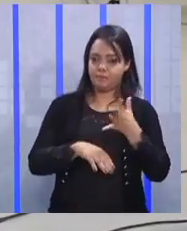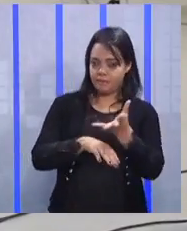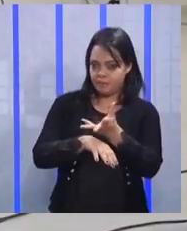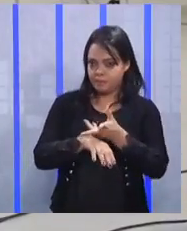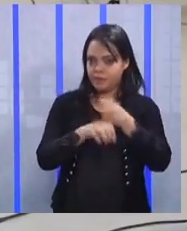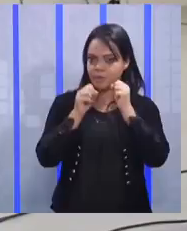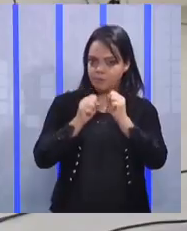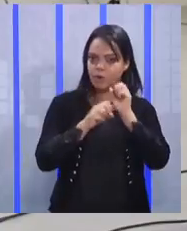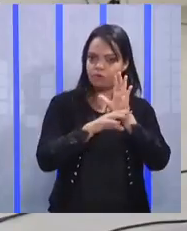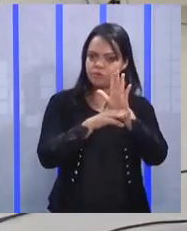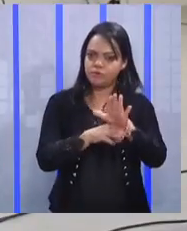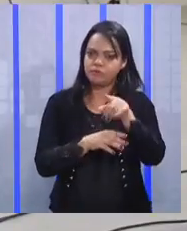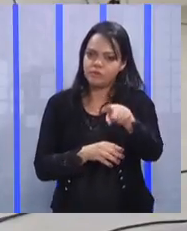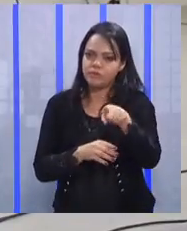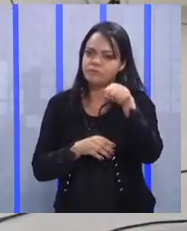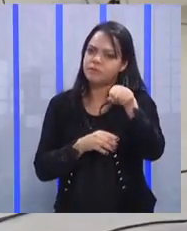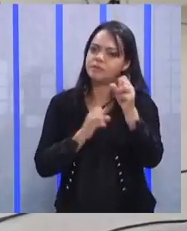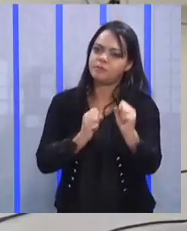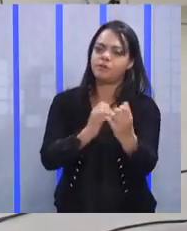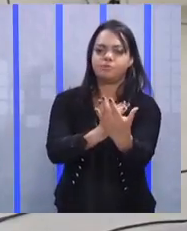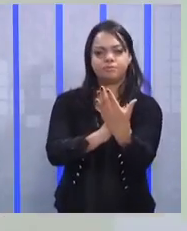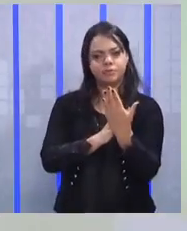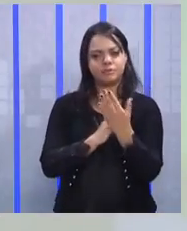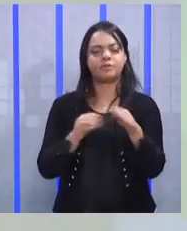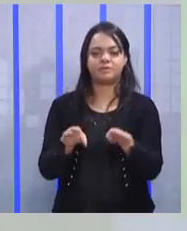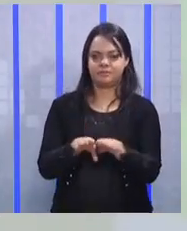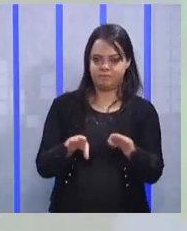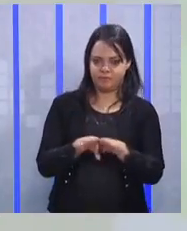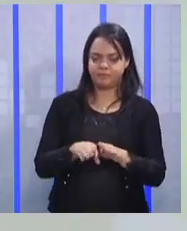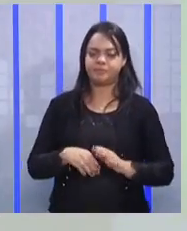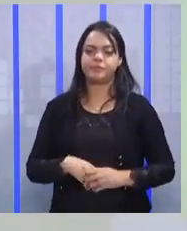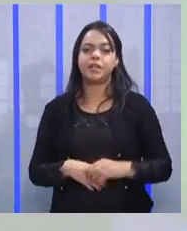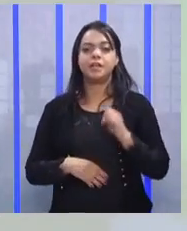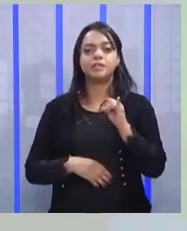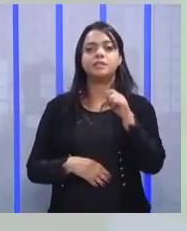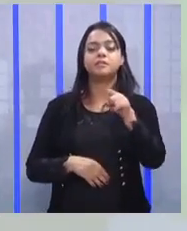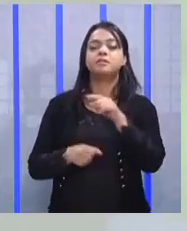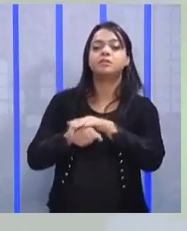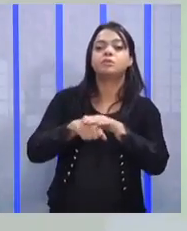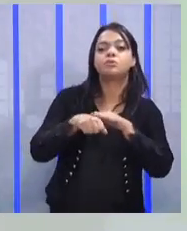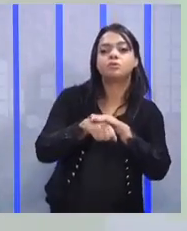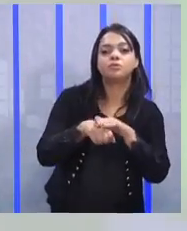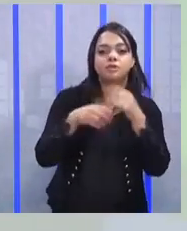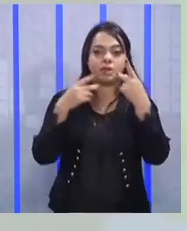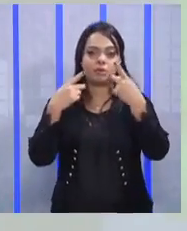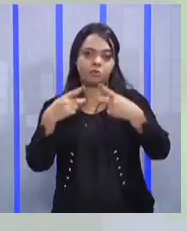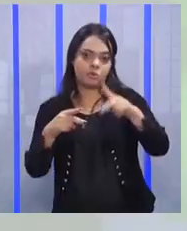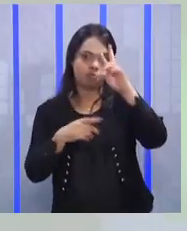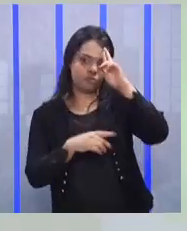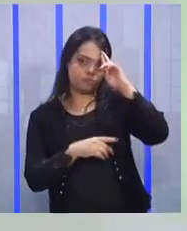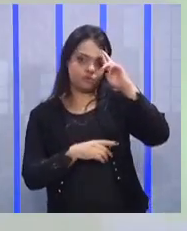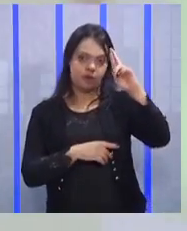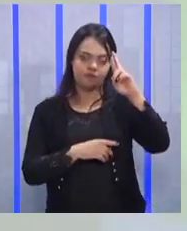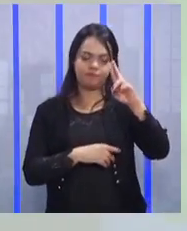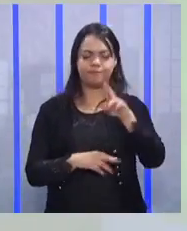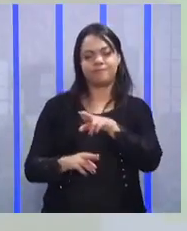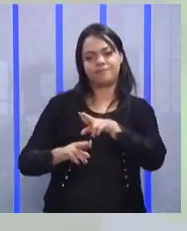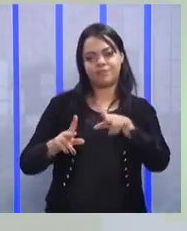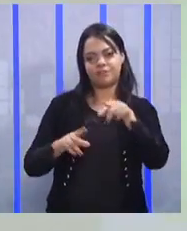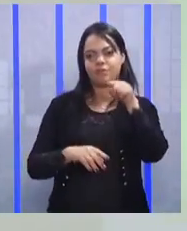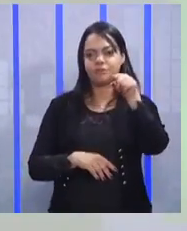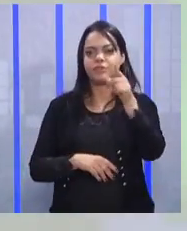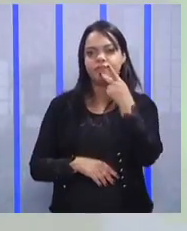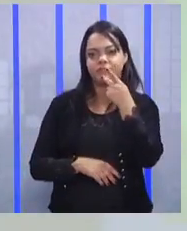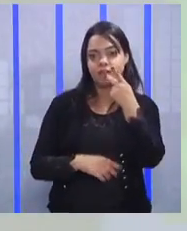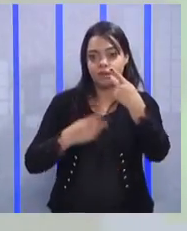ajudar você e a gente pode se ajudar com as nossas habilidades. Se você for conversar com o seu superior, aí você fala